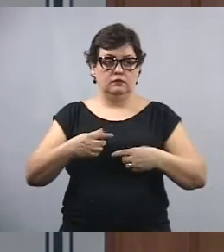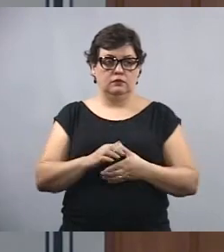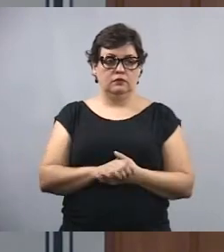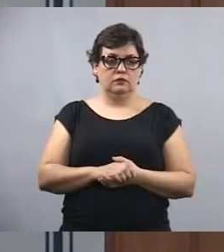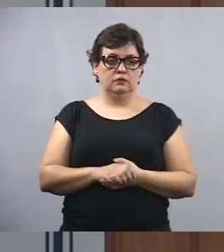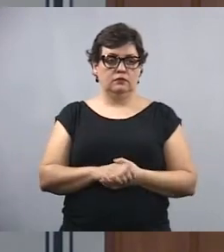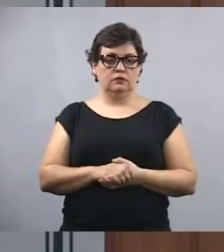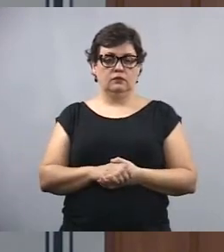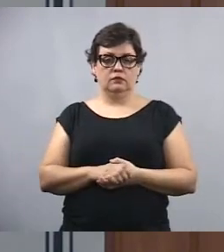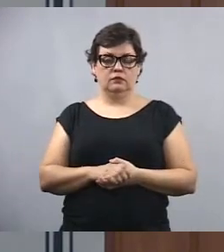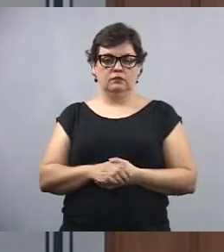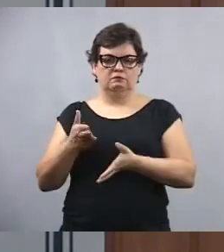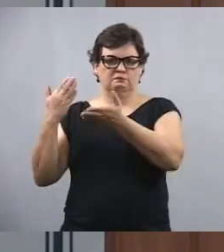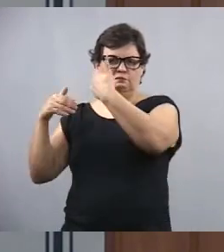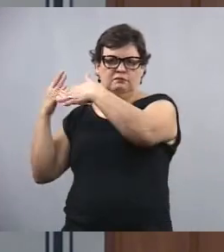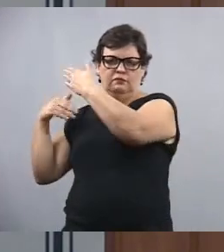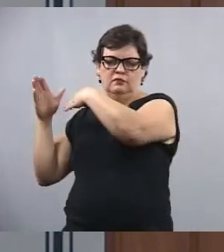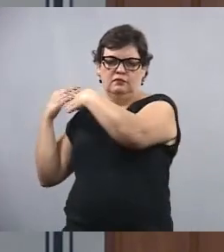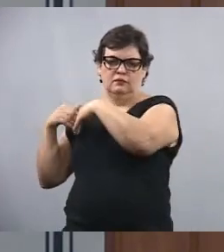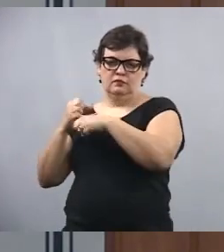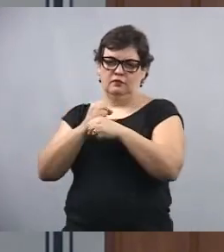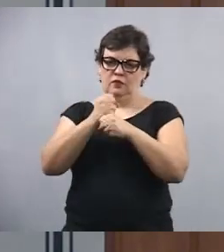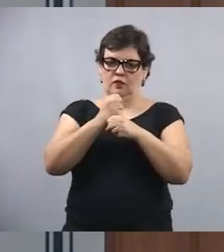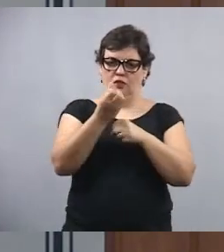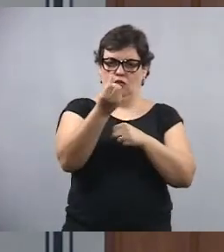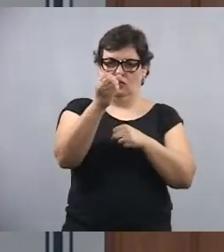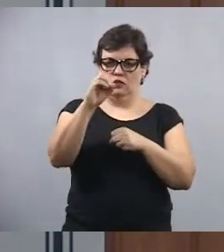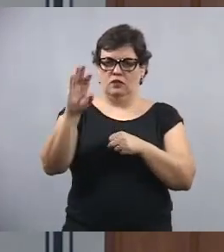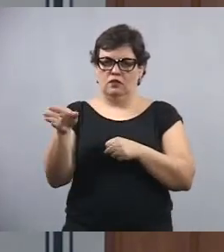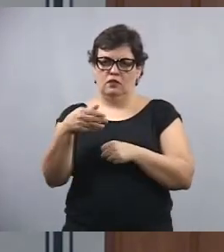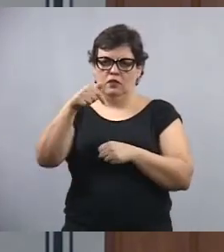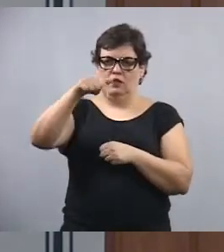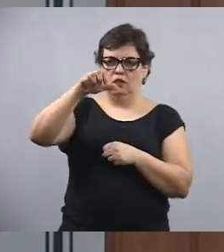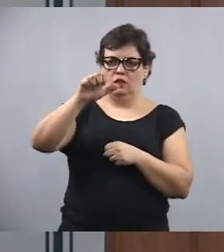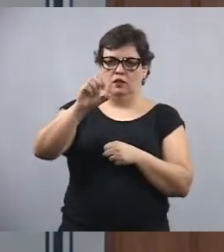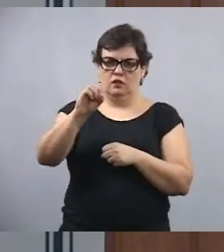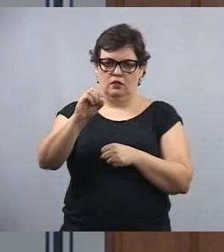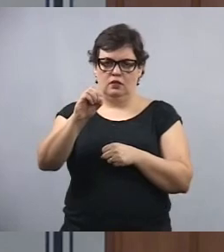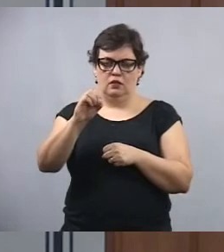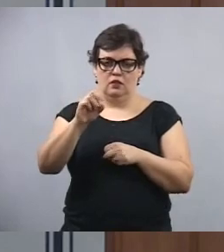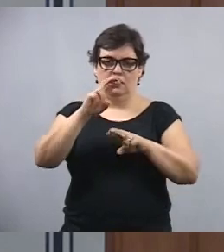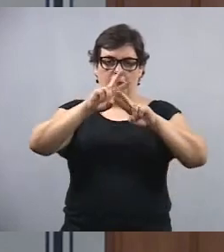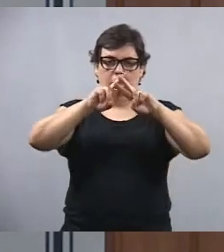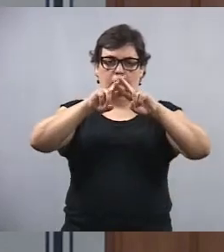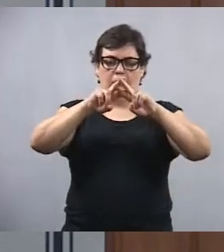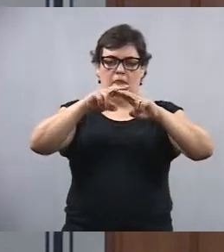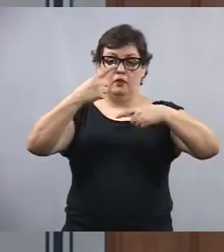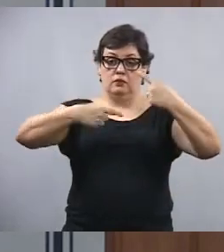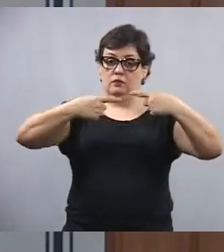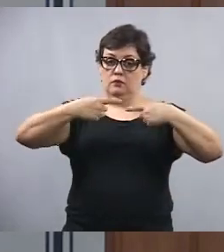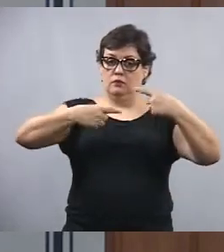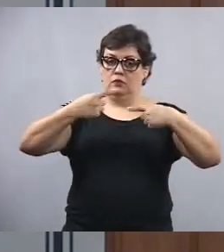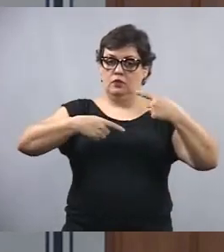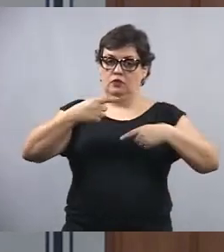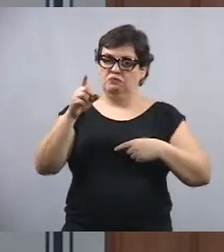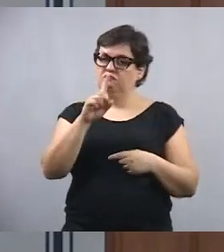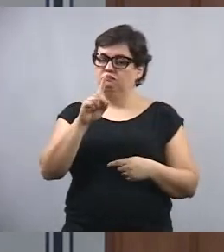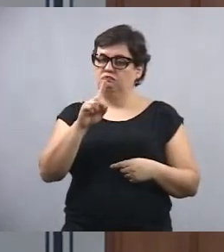falavam nos anos 60, 70, eram em presos políticos, não tinham um alto índice de criminalidade.